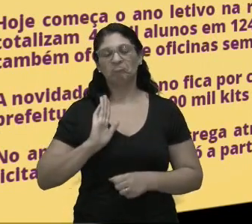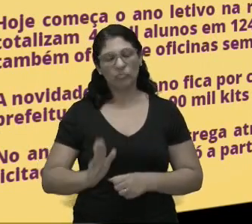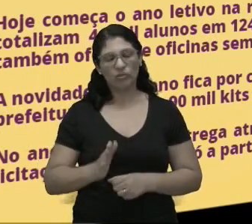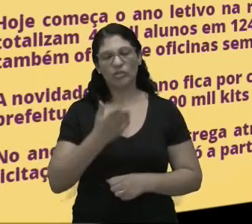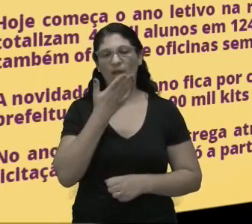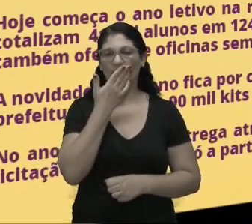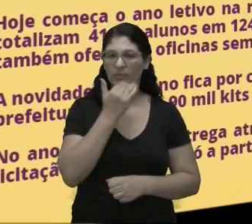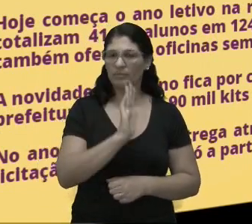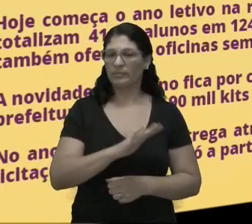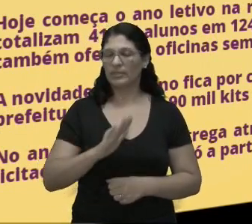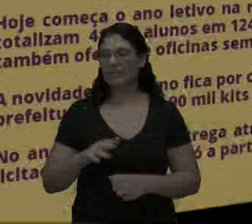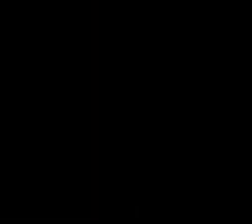tenham os seus materiais.